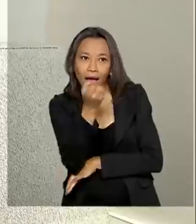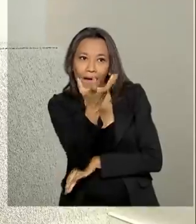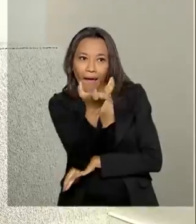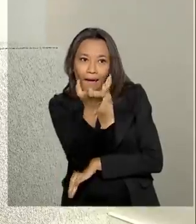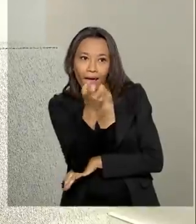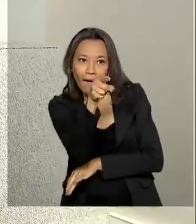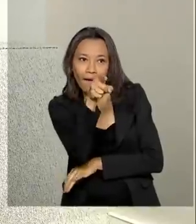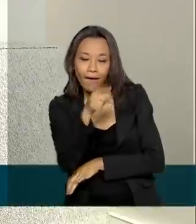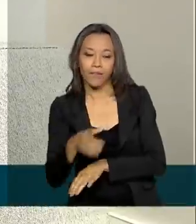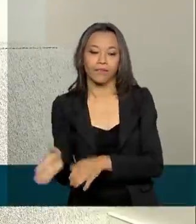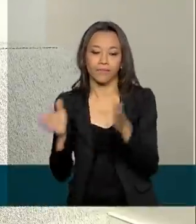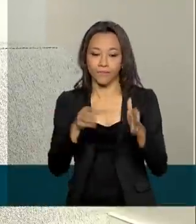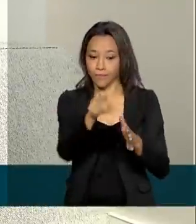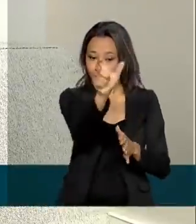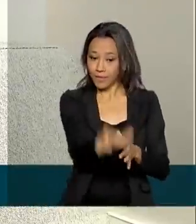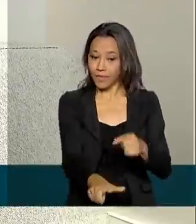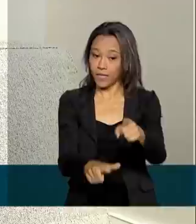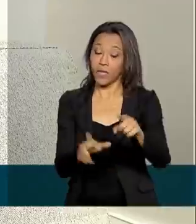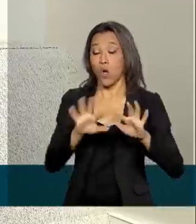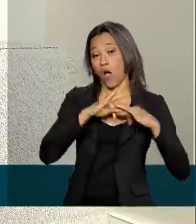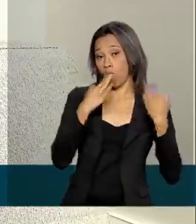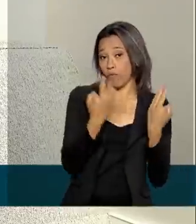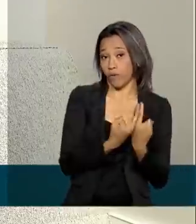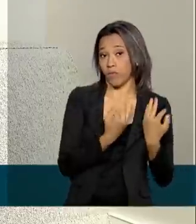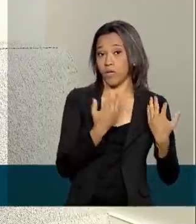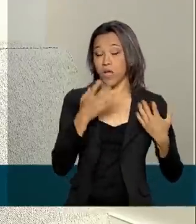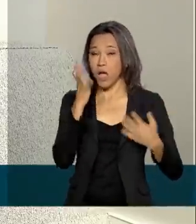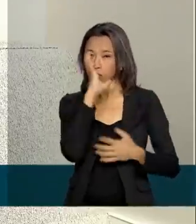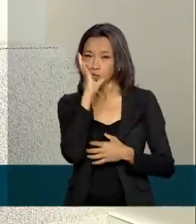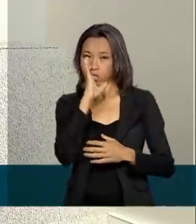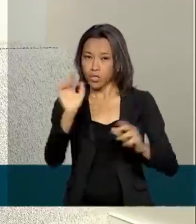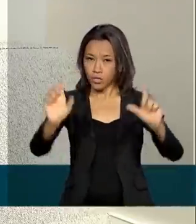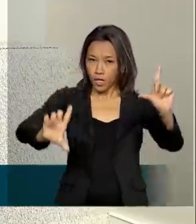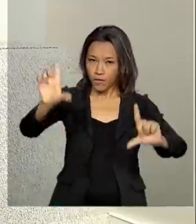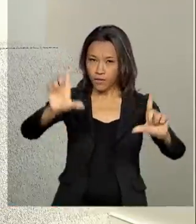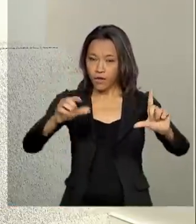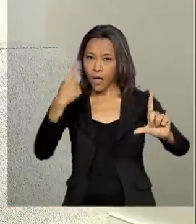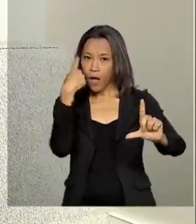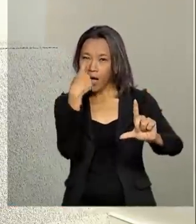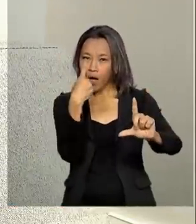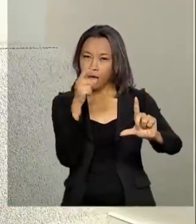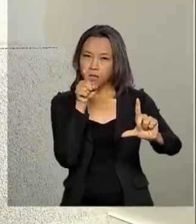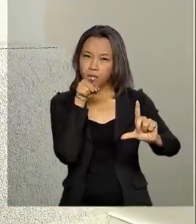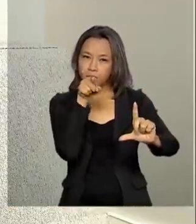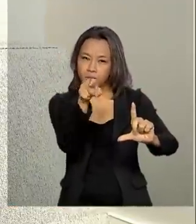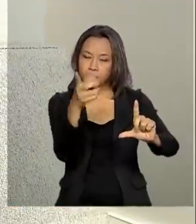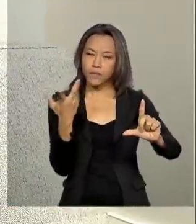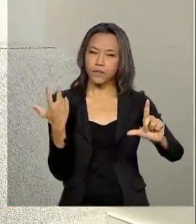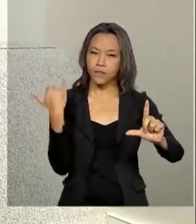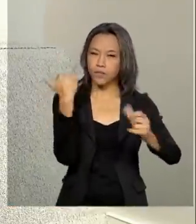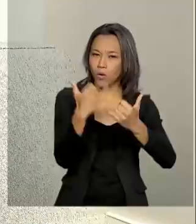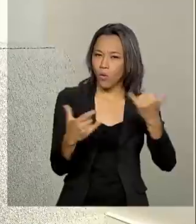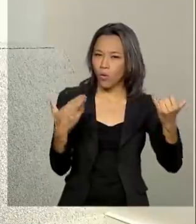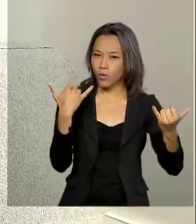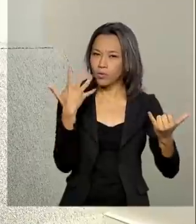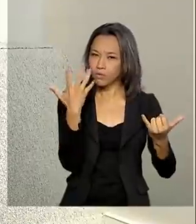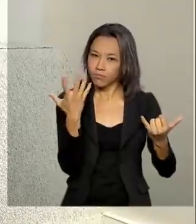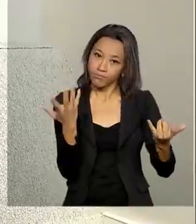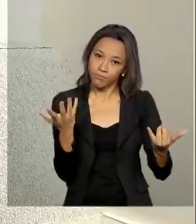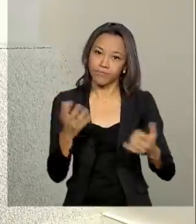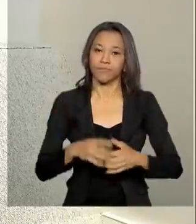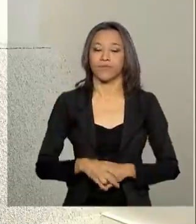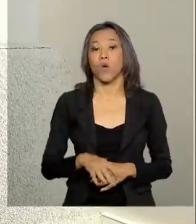Principalmente quando você está assim, ou com a família, ou assim, uma TV tranquila, aparece uma propaganda interessante, alguma coisa assim que você acaba se interessando.